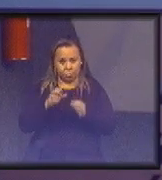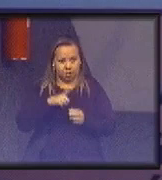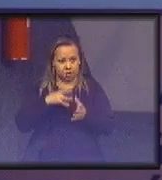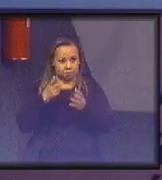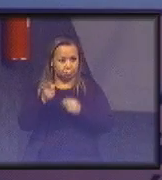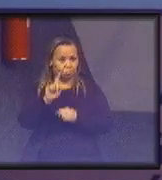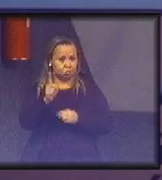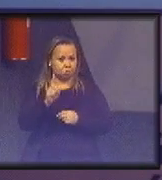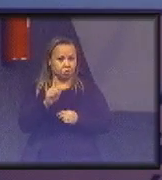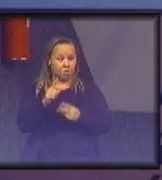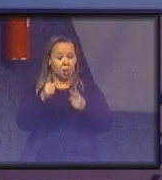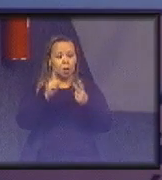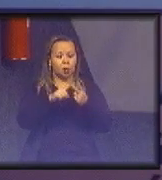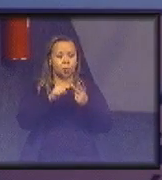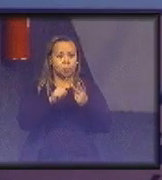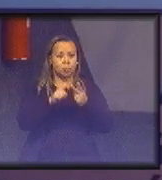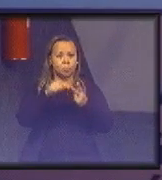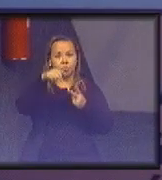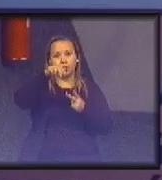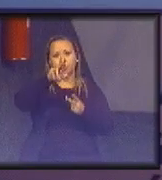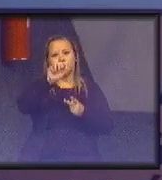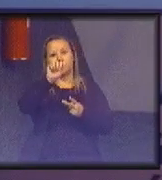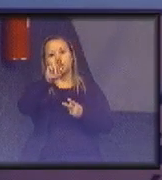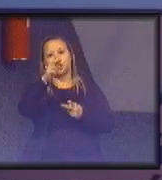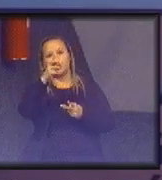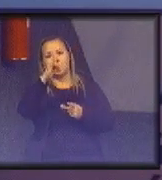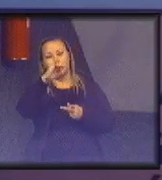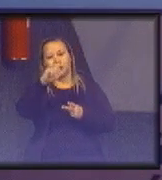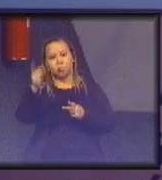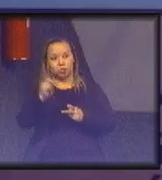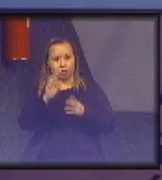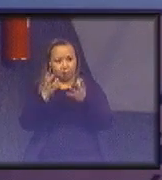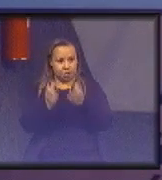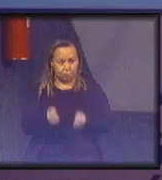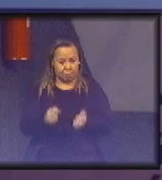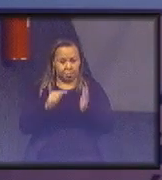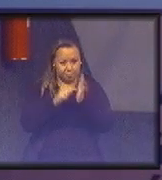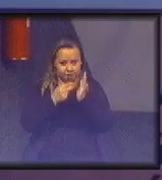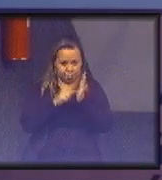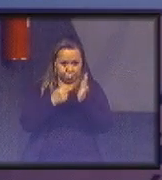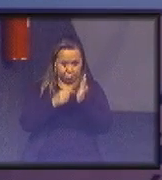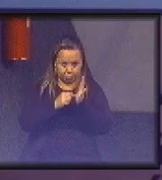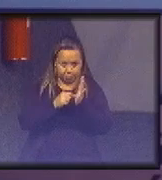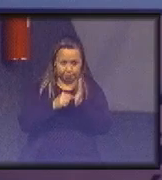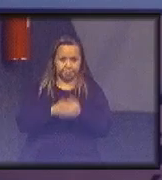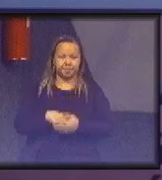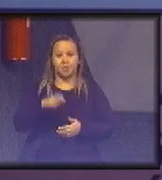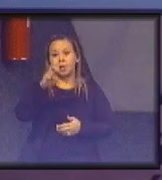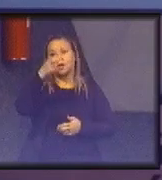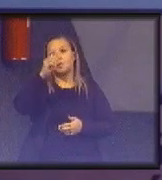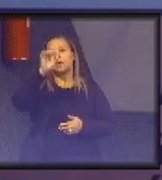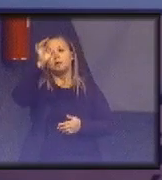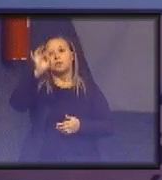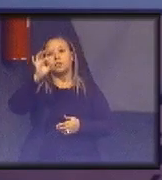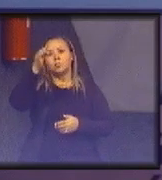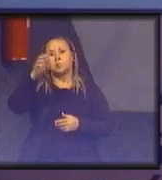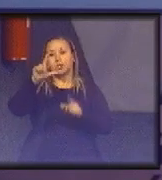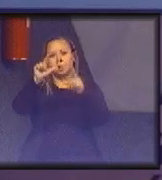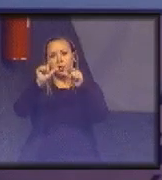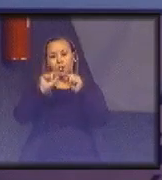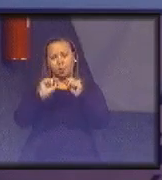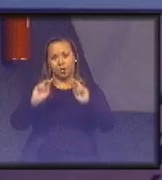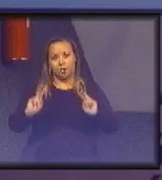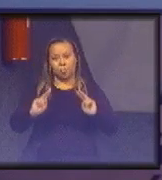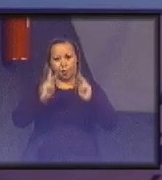ponto. O que significa isso? São aqueles tribunais que passaram da mediana, ou seja, eles são os 50% com o menor valor do